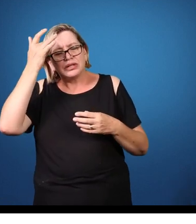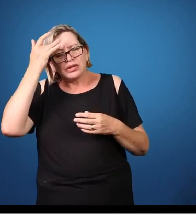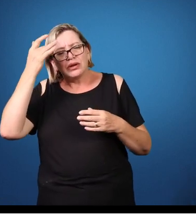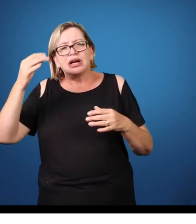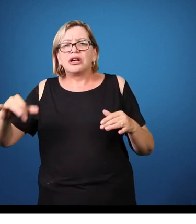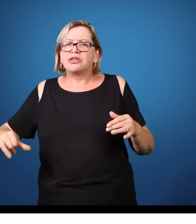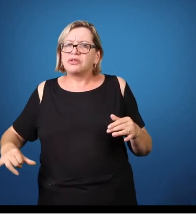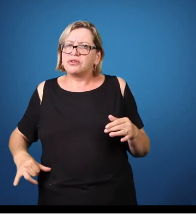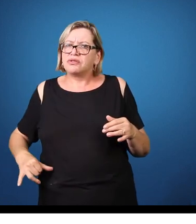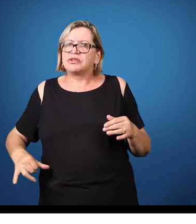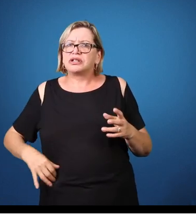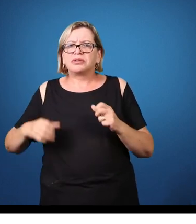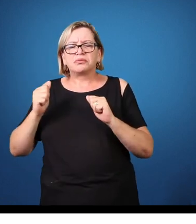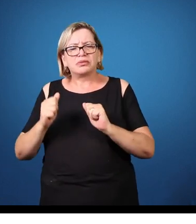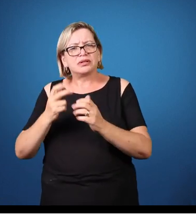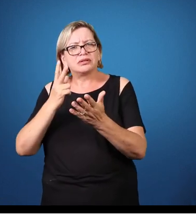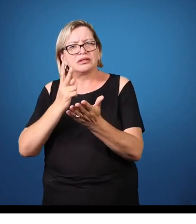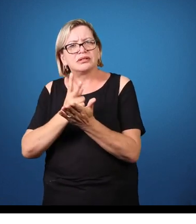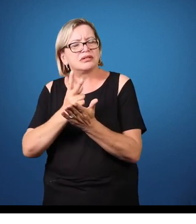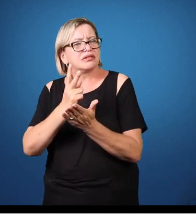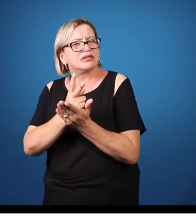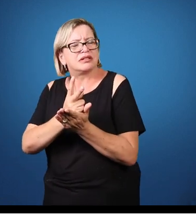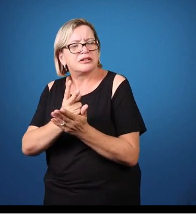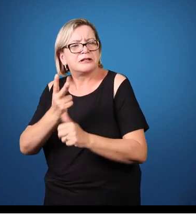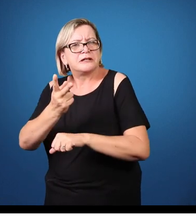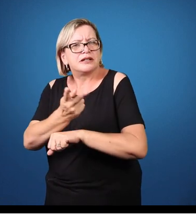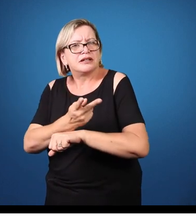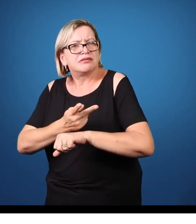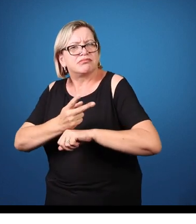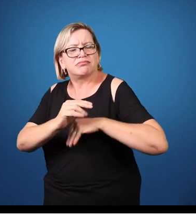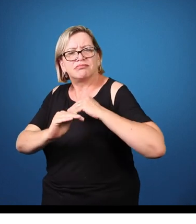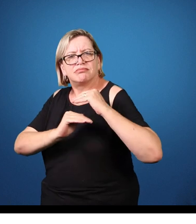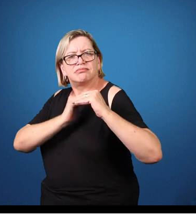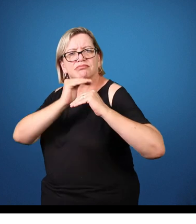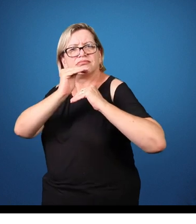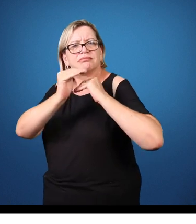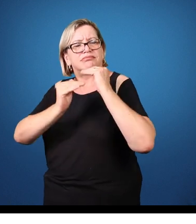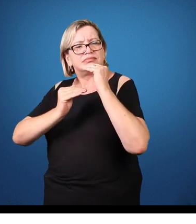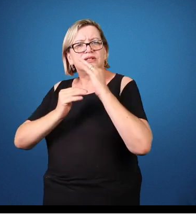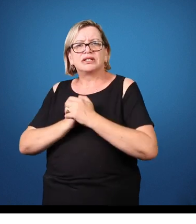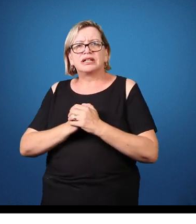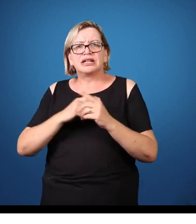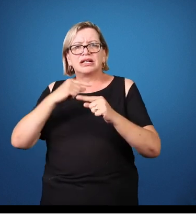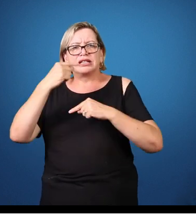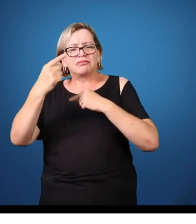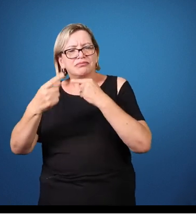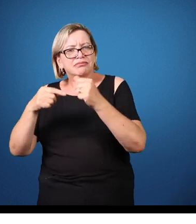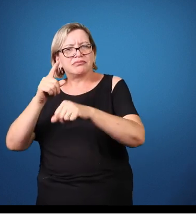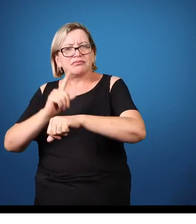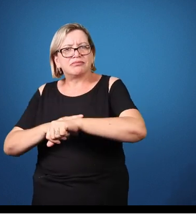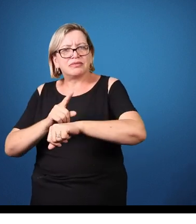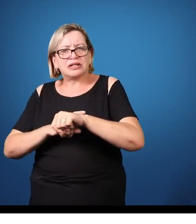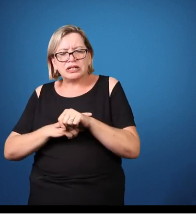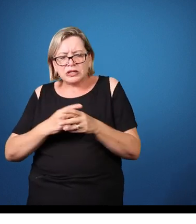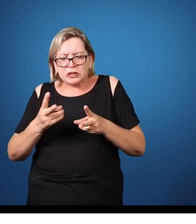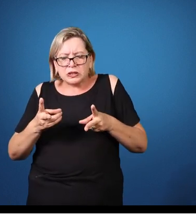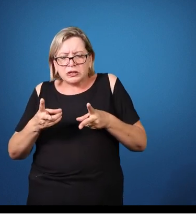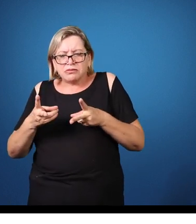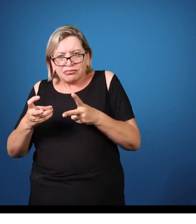busca e desenvolvimento, etc. A partir do momento que algo se tornou muito grave, tem que pedir ajuda. Procurar